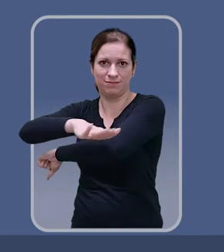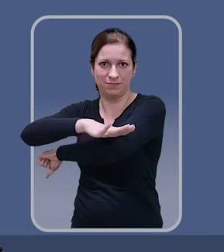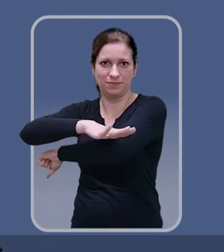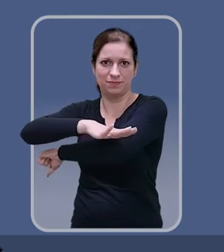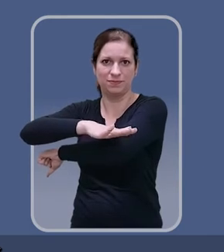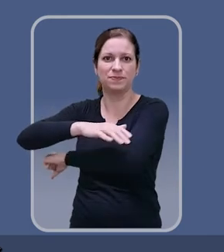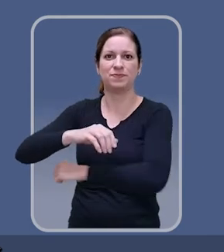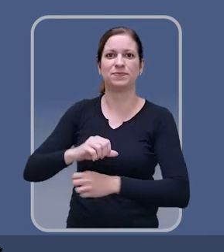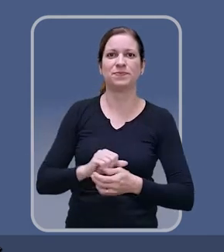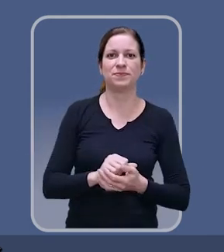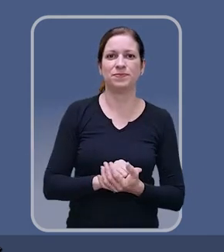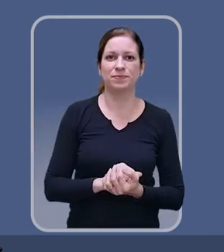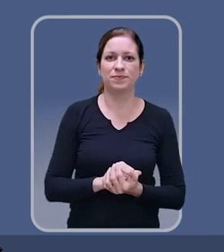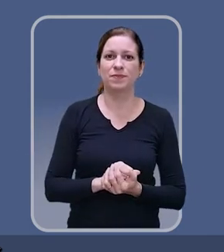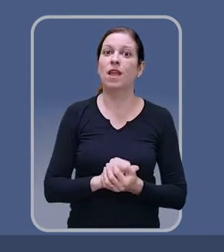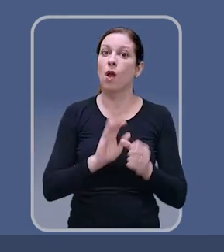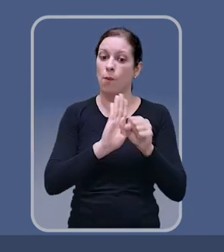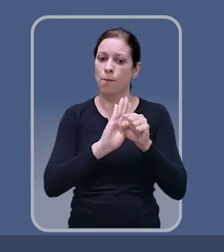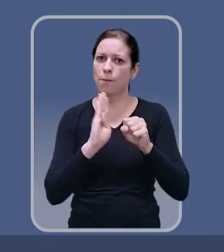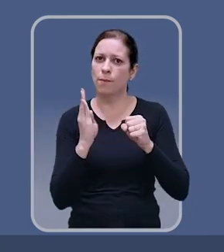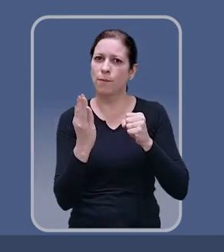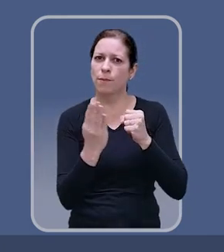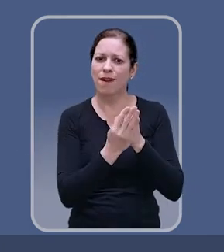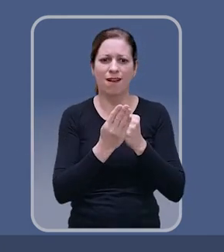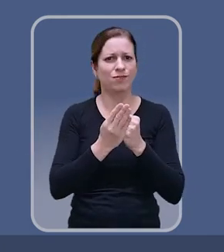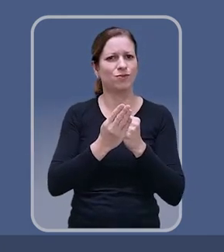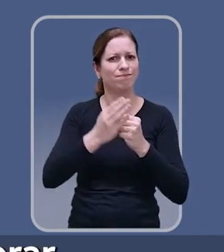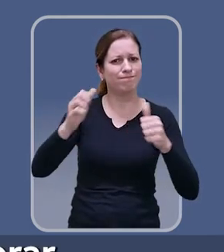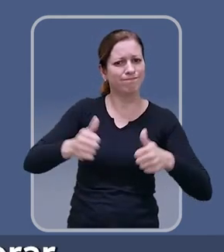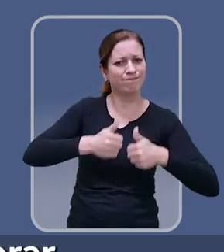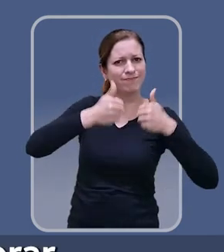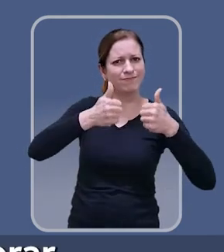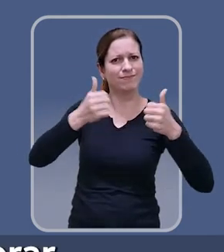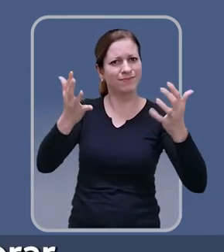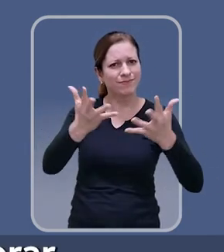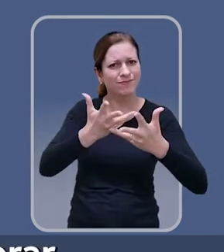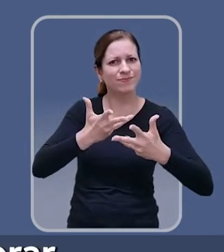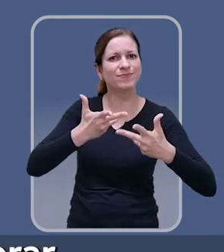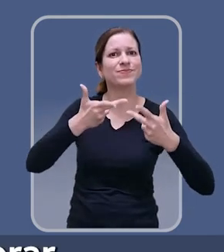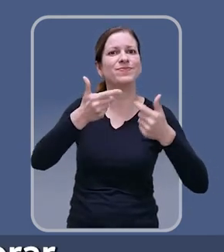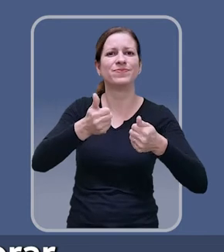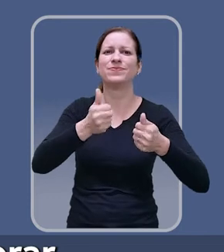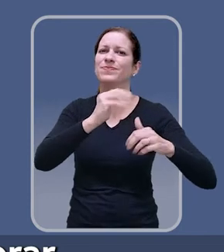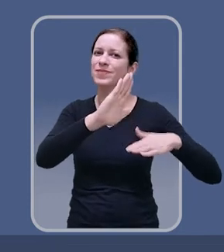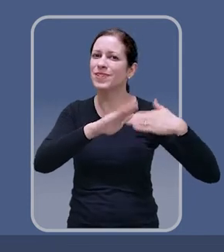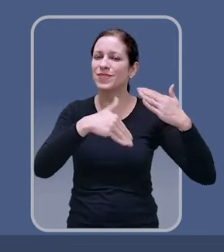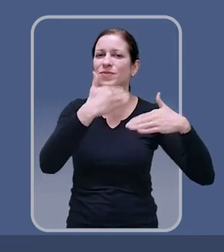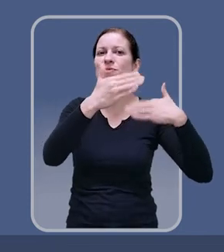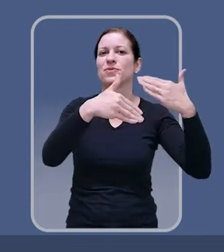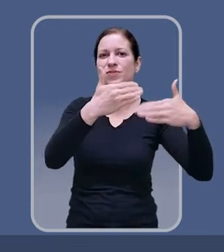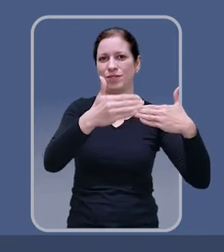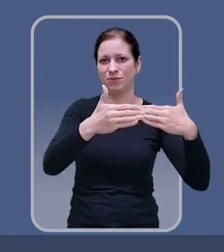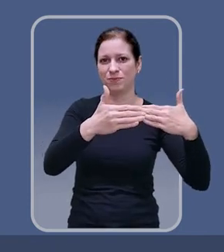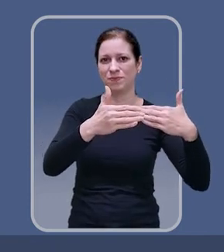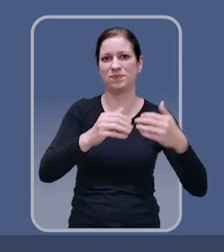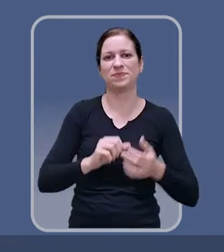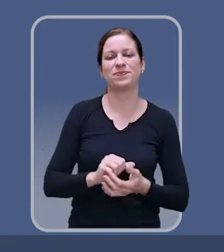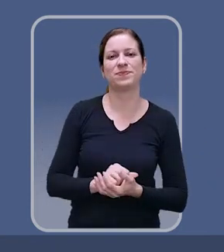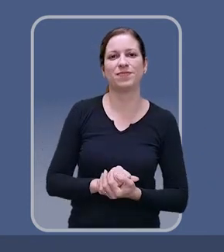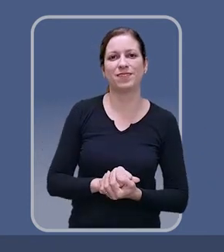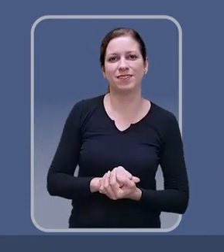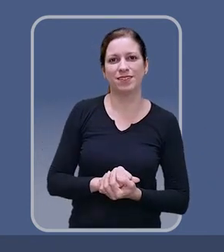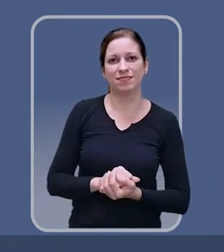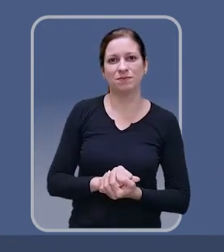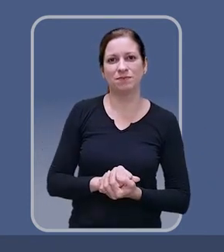praças, um investimento em conexões, em preservação, em conectividades, ou seja, melhorar o bairro a partir dos